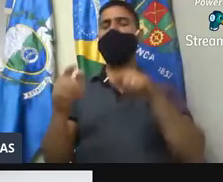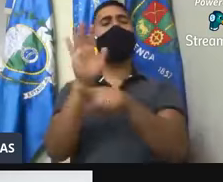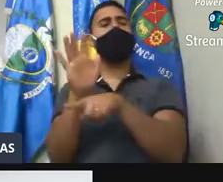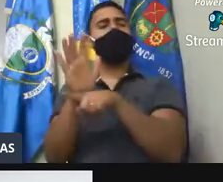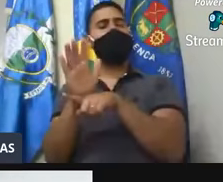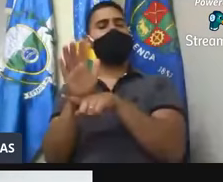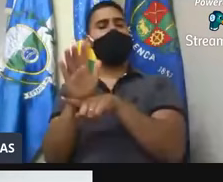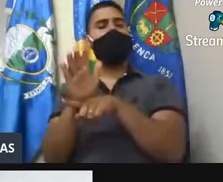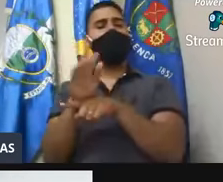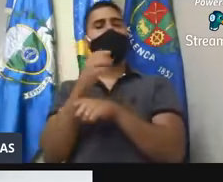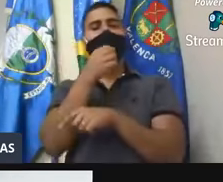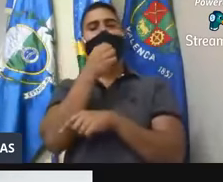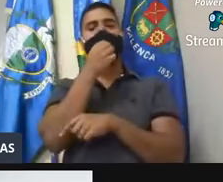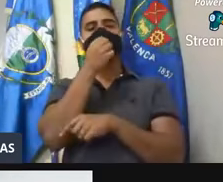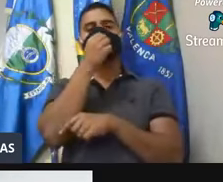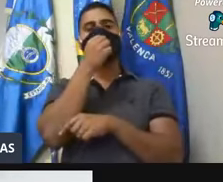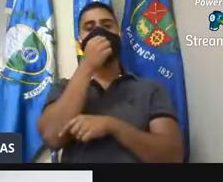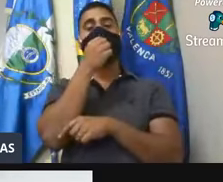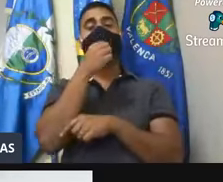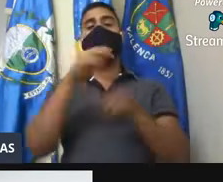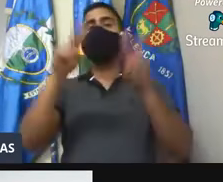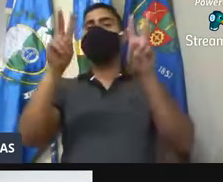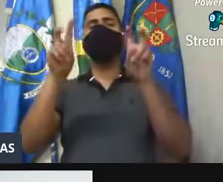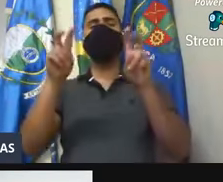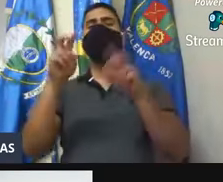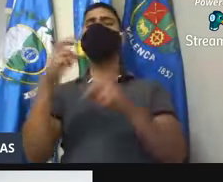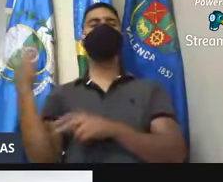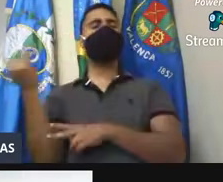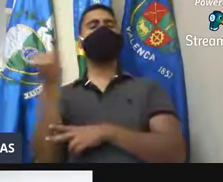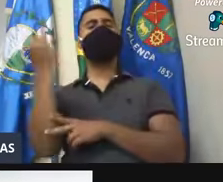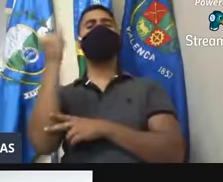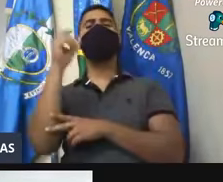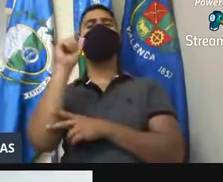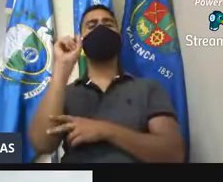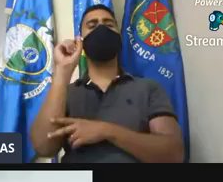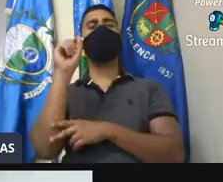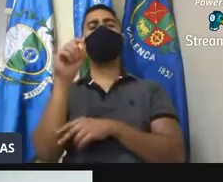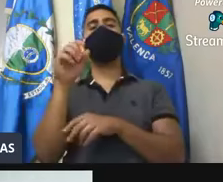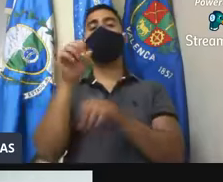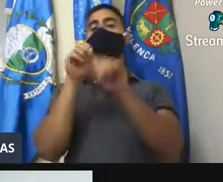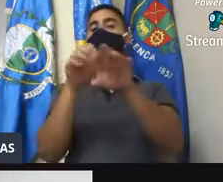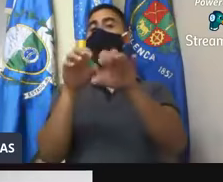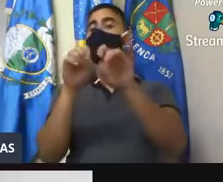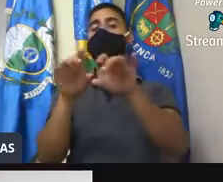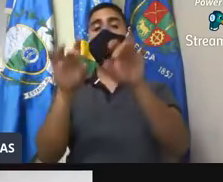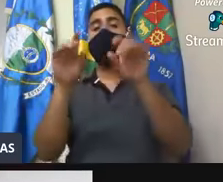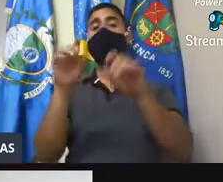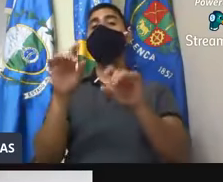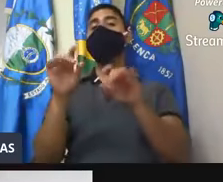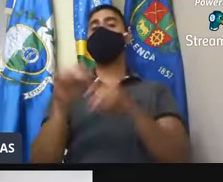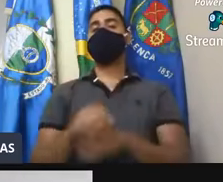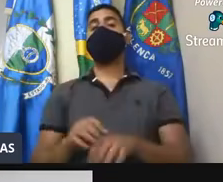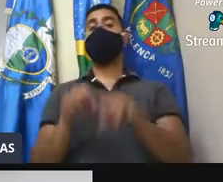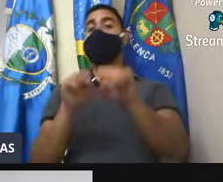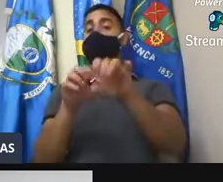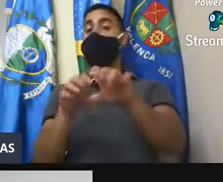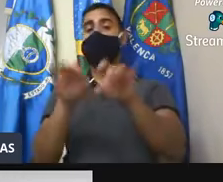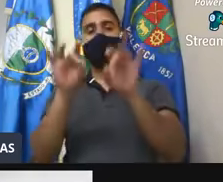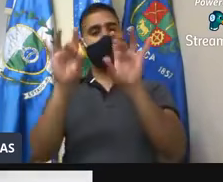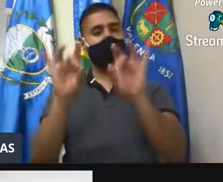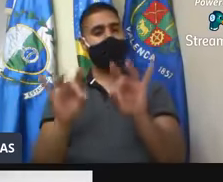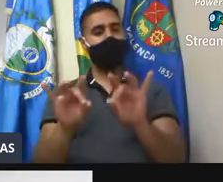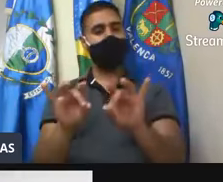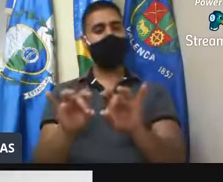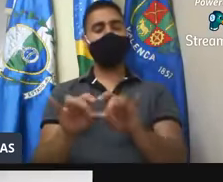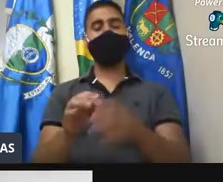bandeira tão nobre que é a bandeira da educação especial no nosso município de Valença. Não faço mais do que a minha